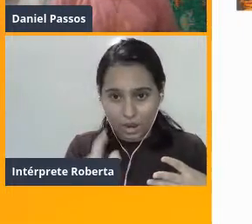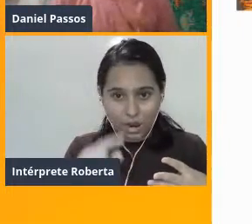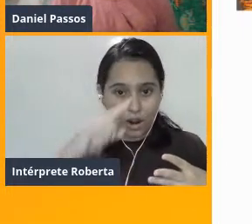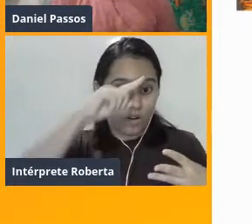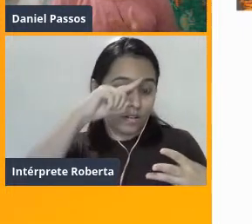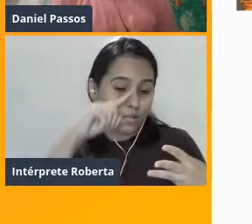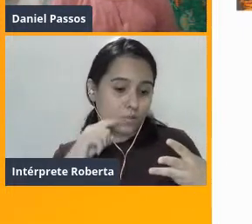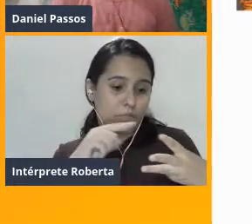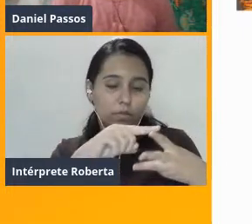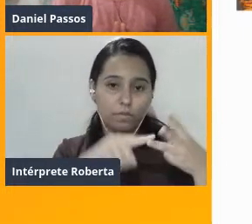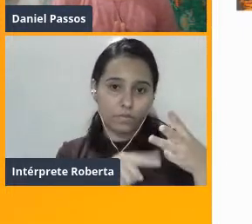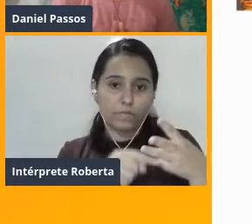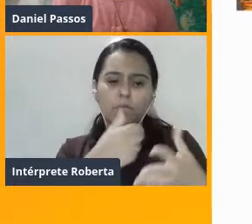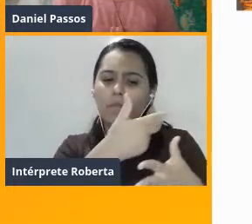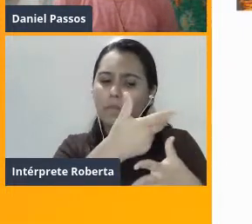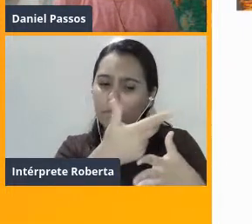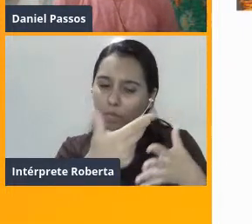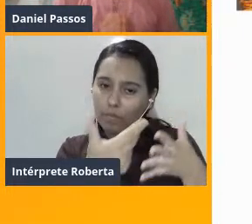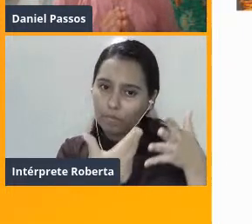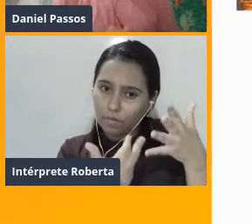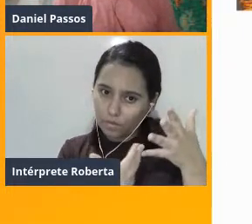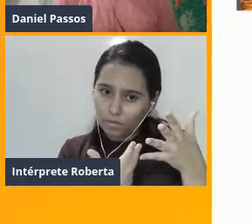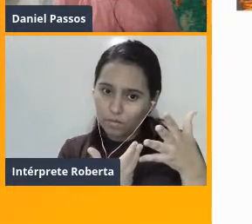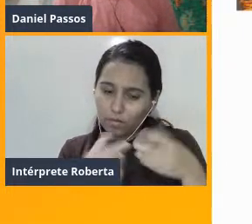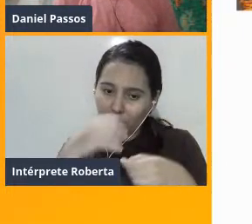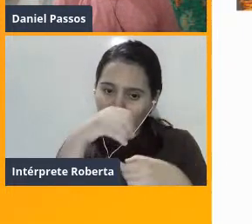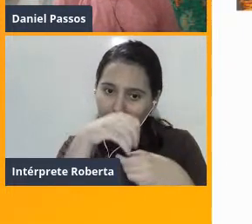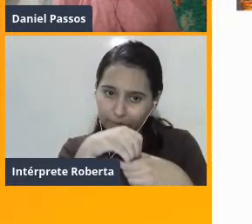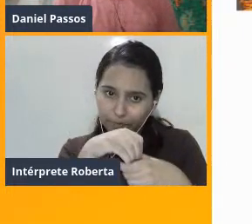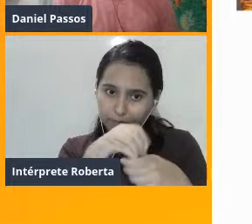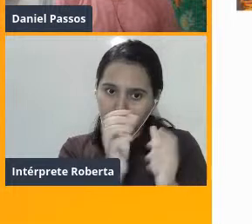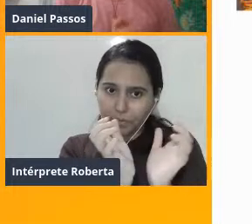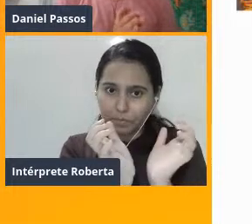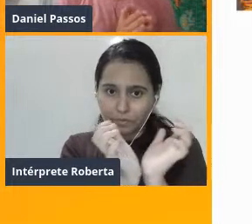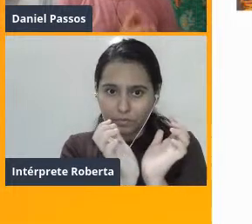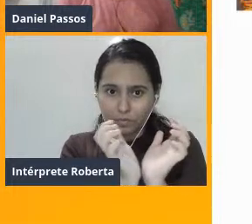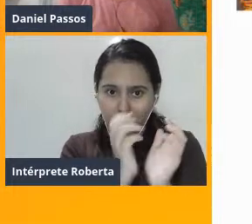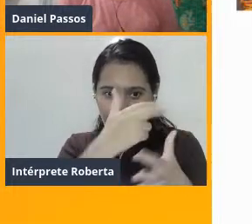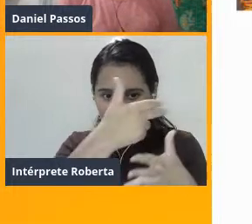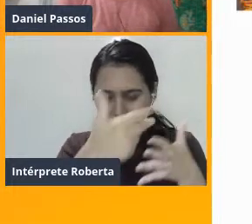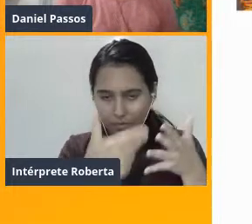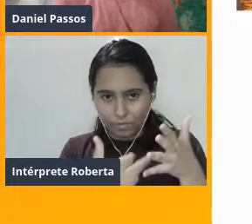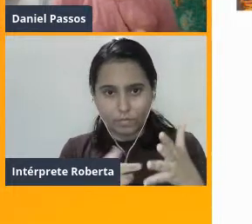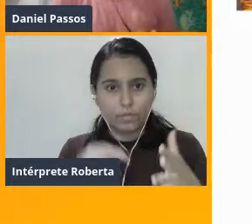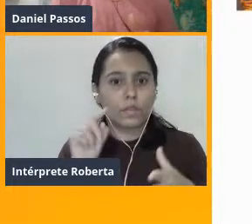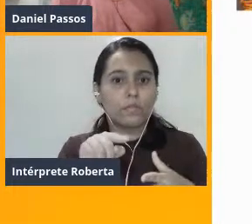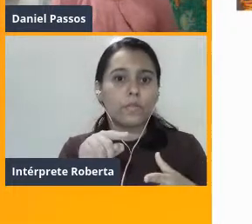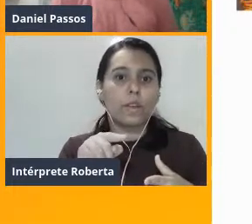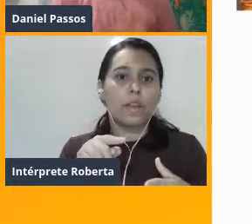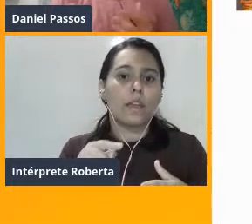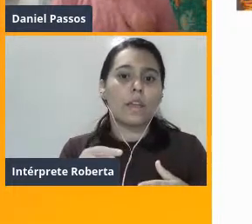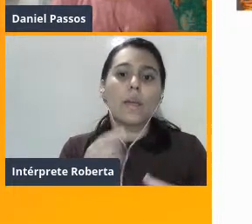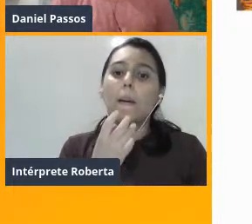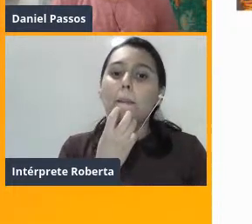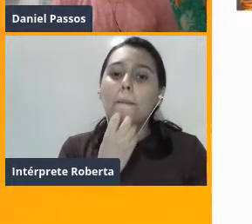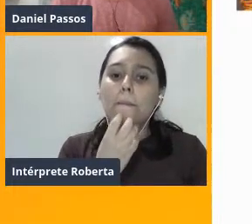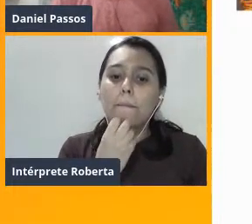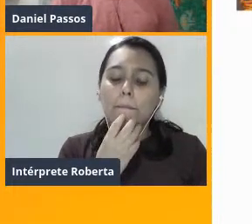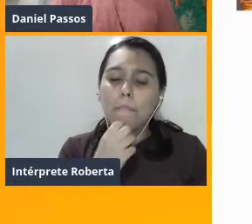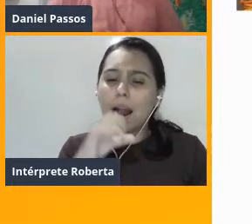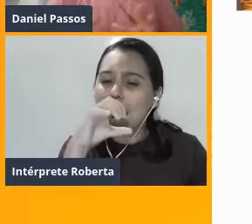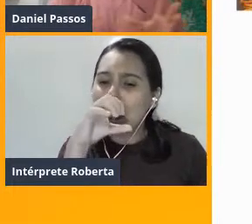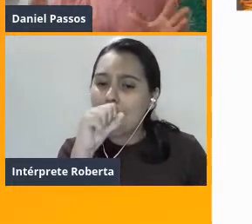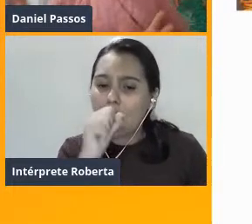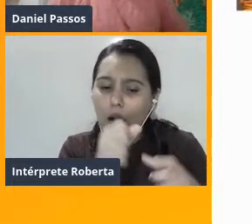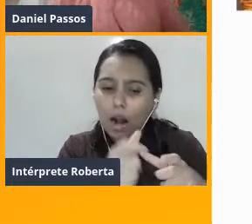entre as populações em termos de frequência, tá? Nesses sistemas, né, os machos laranja, eles são maiores, têm mais testosterona